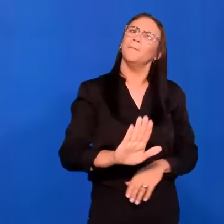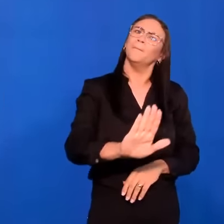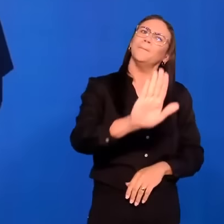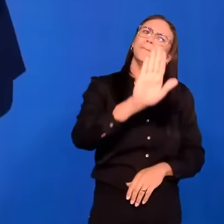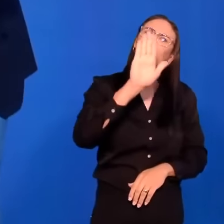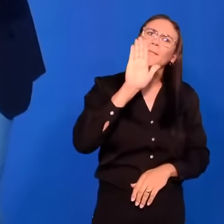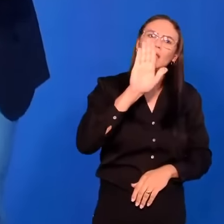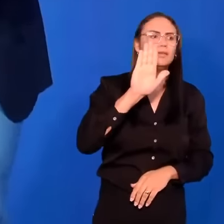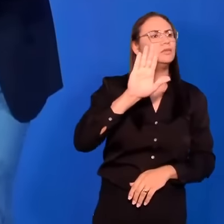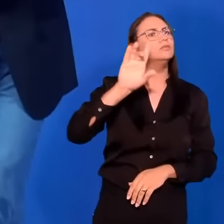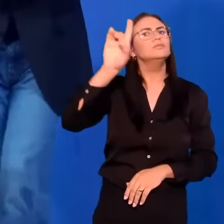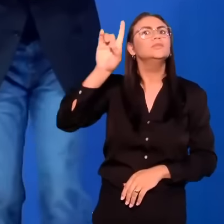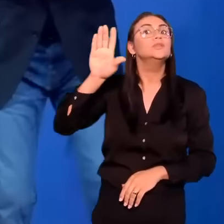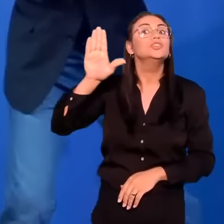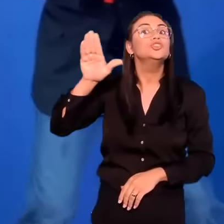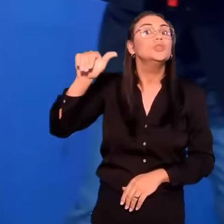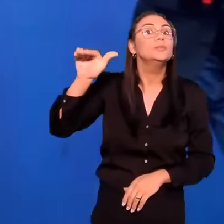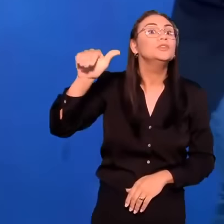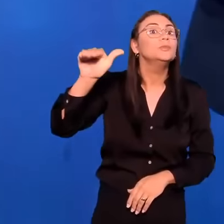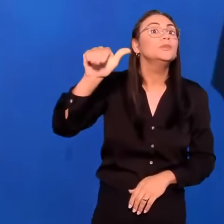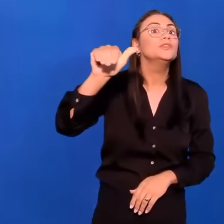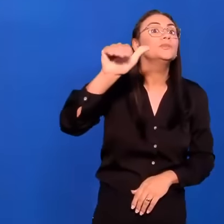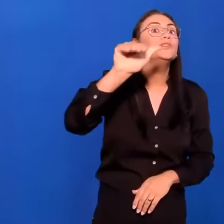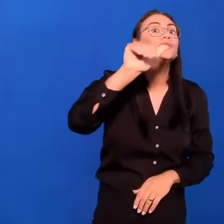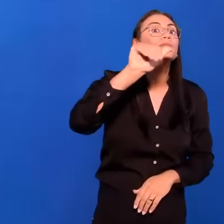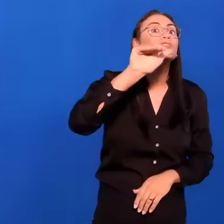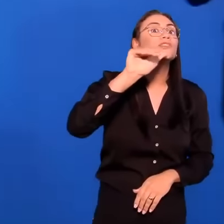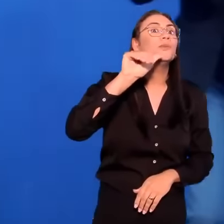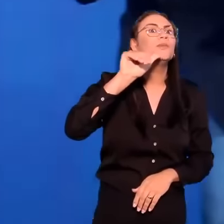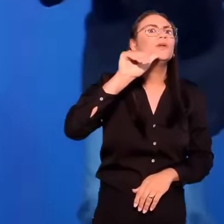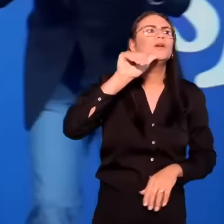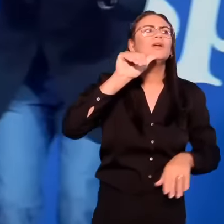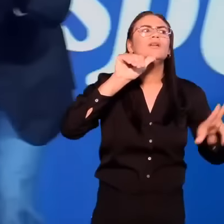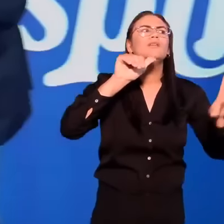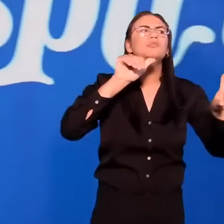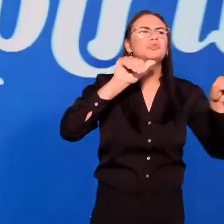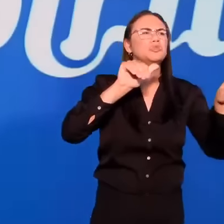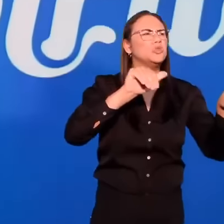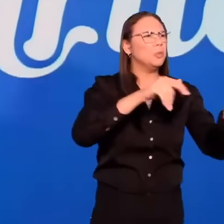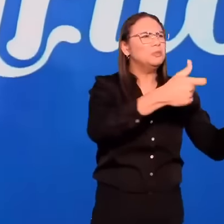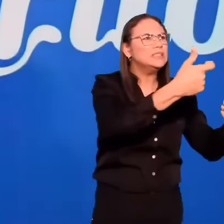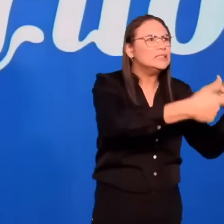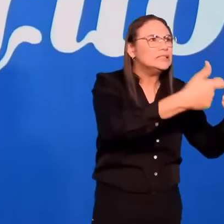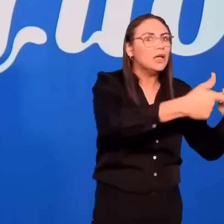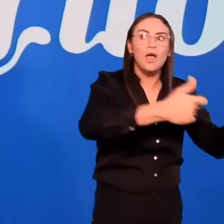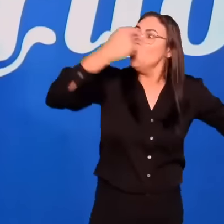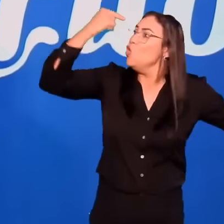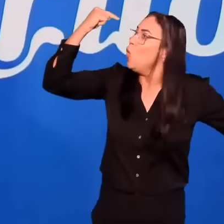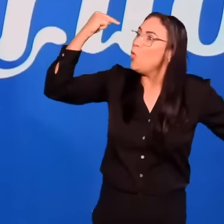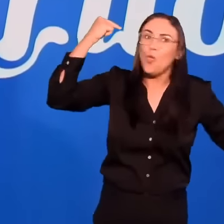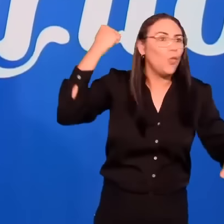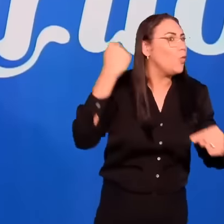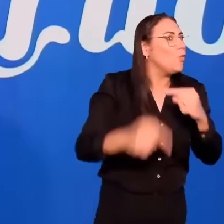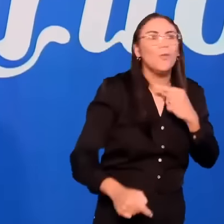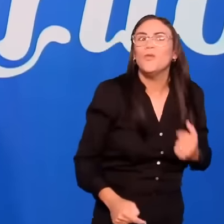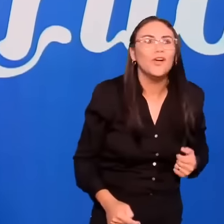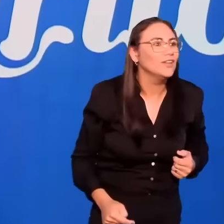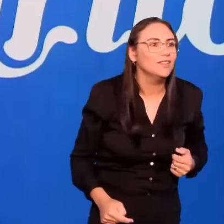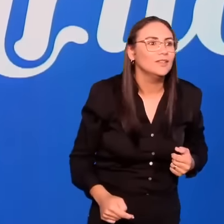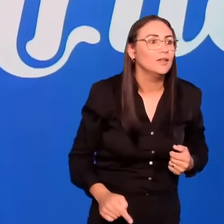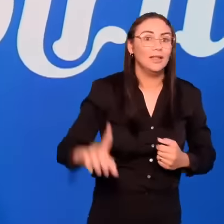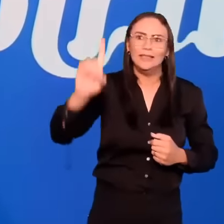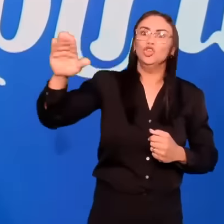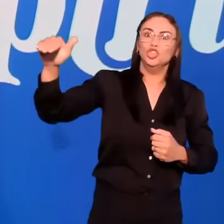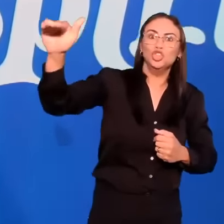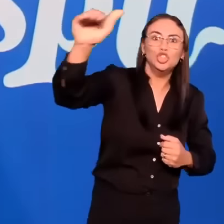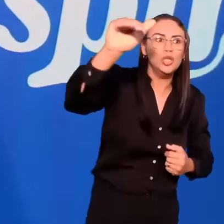sexual. A imoralidade sexual é oposta ao nosso chamado. Não é compatível com